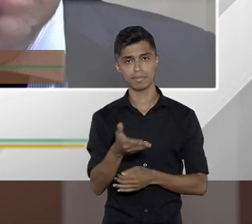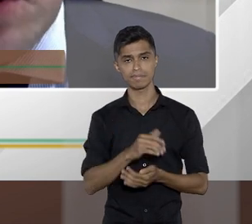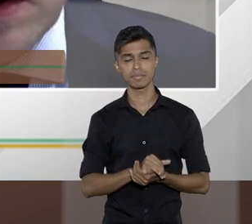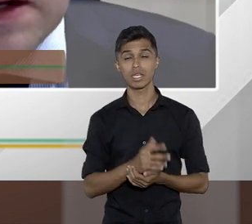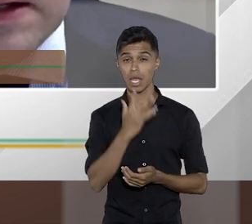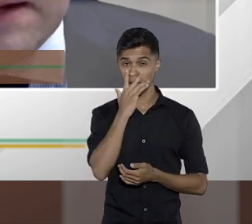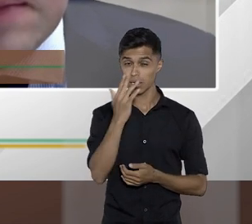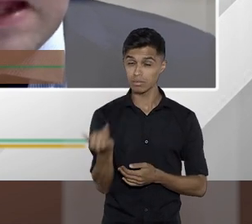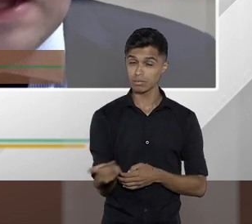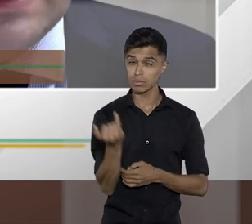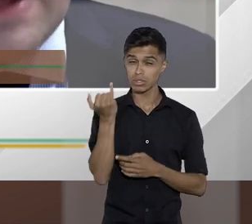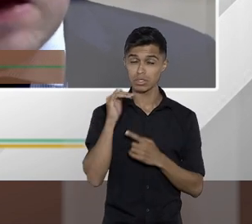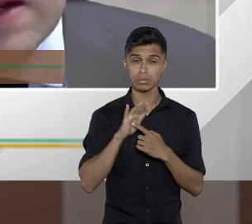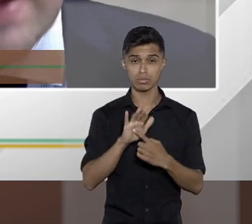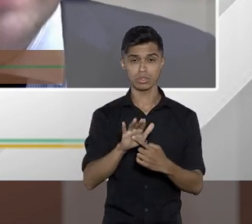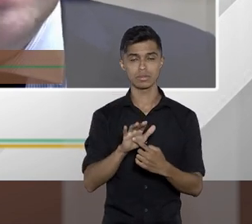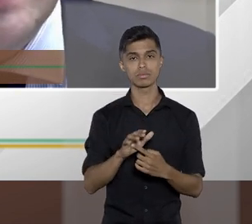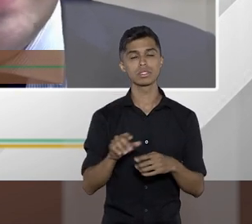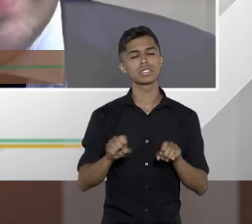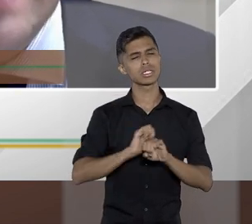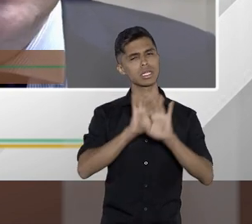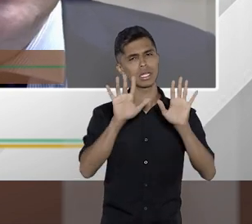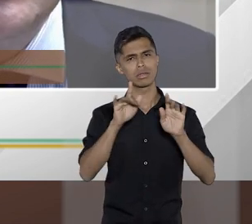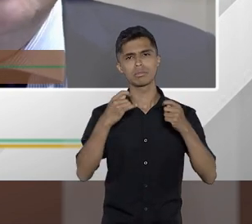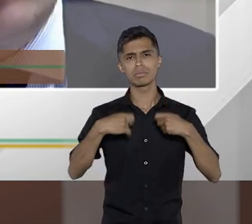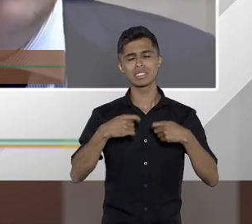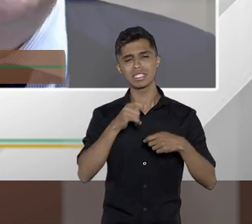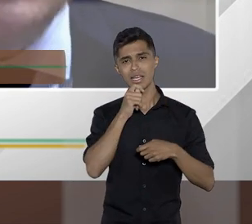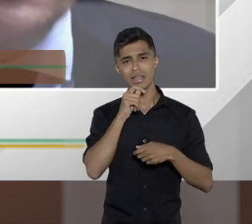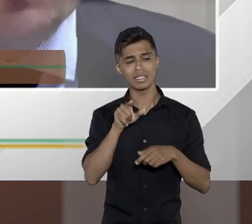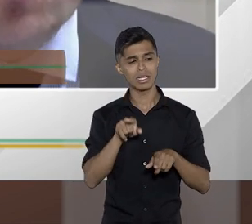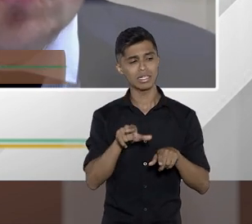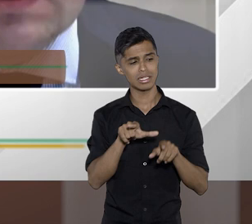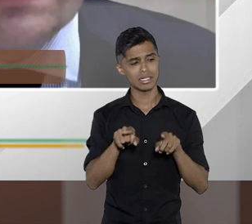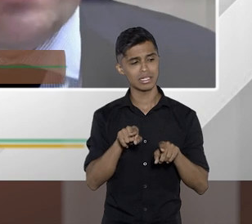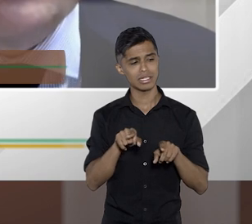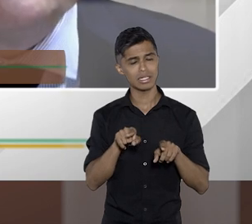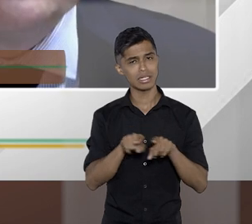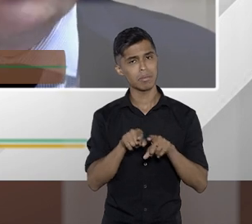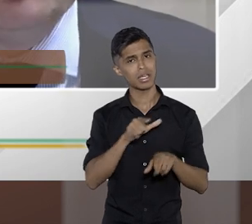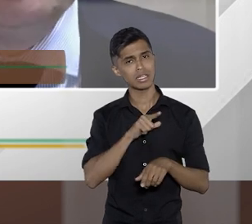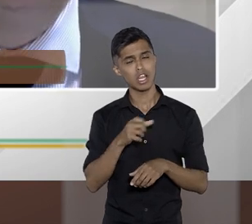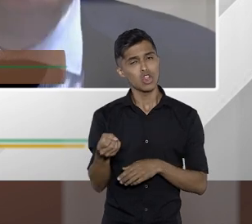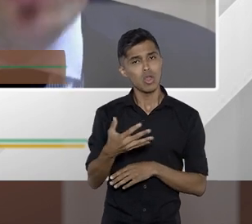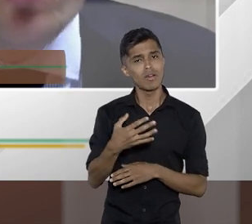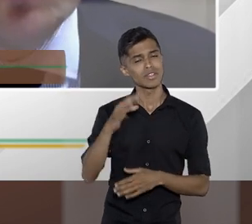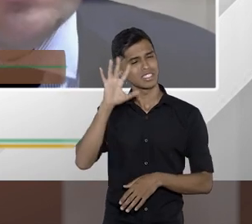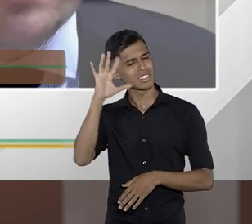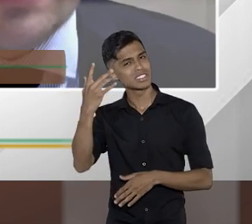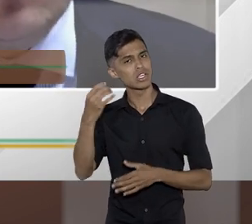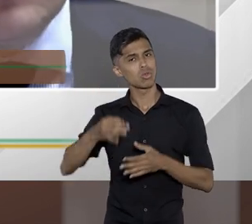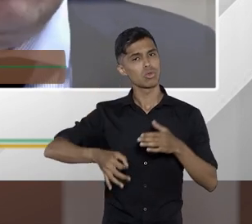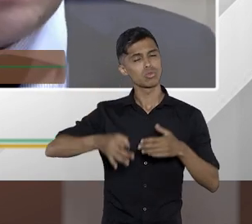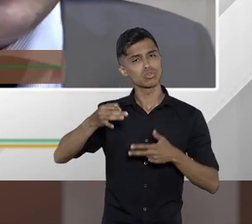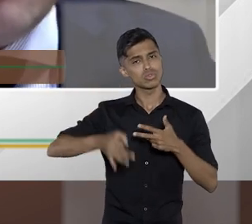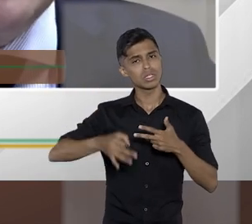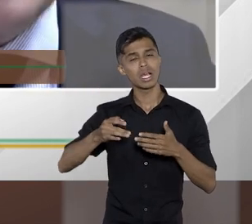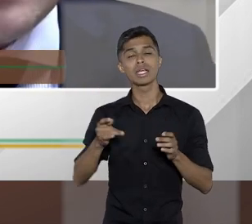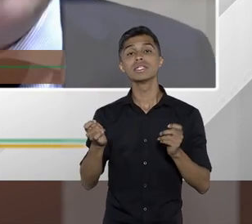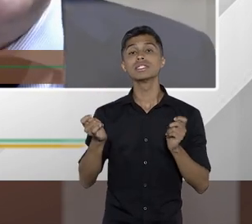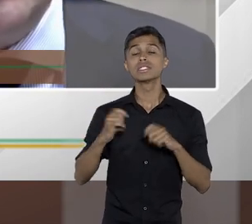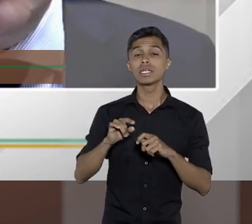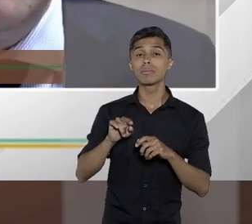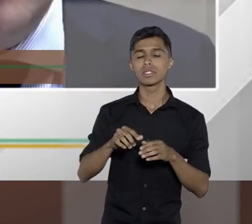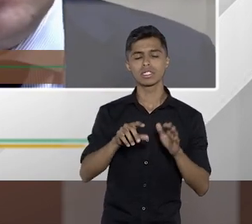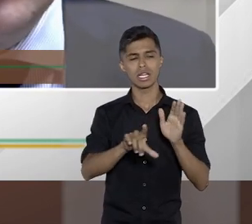acho muito importante e claro que ainda carece de novas decisões judiciais de um estudo doutrinário para